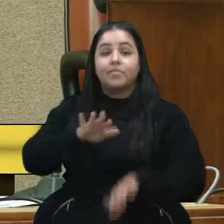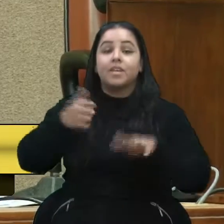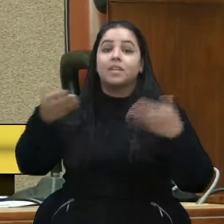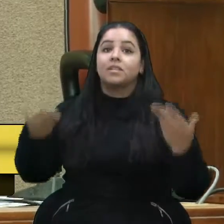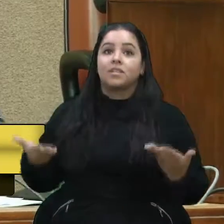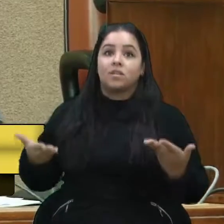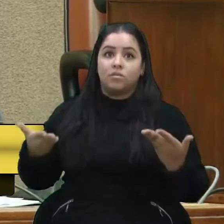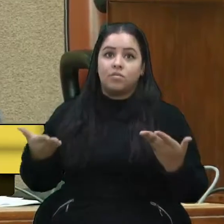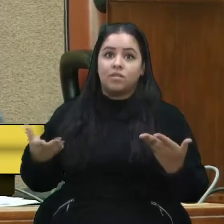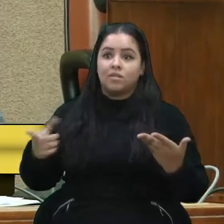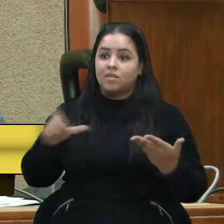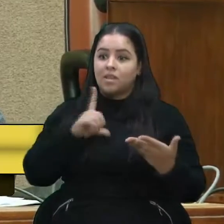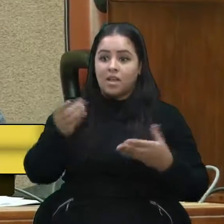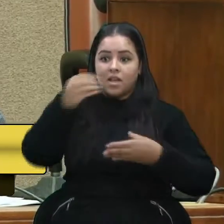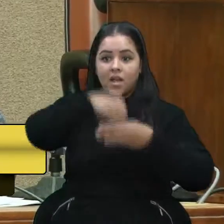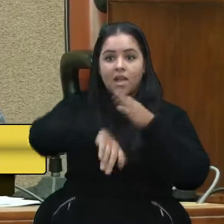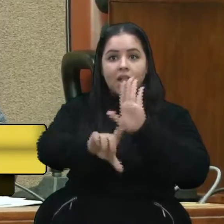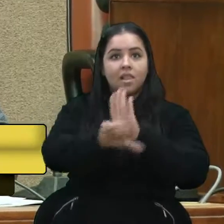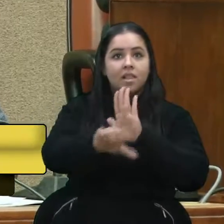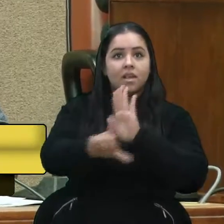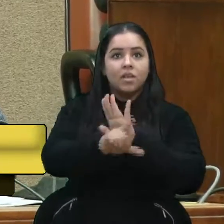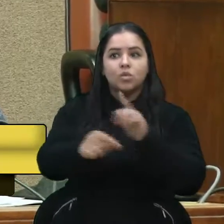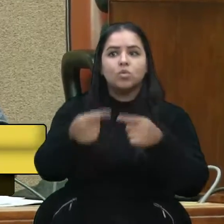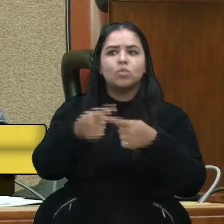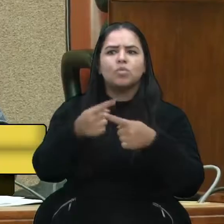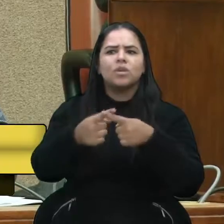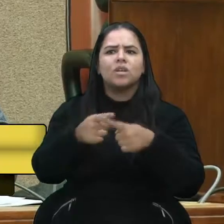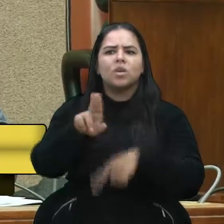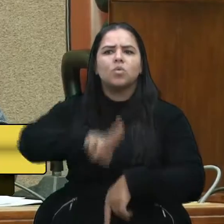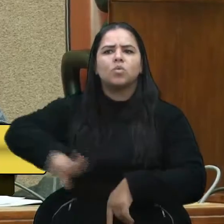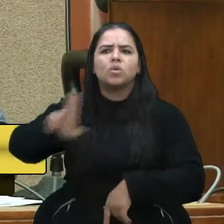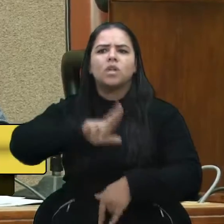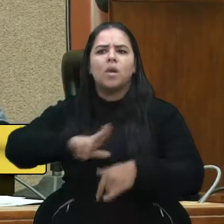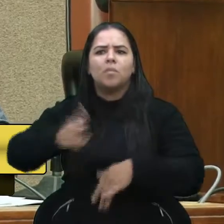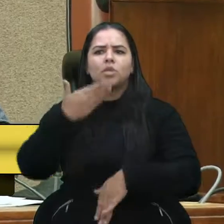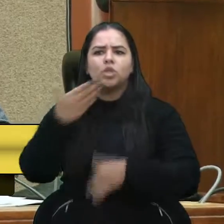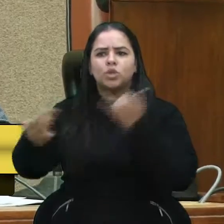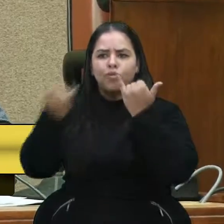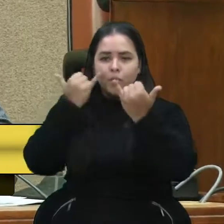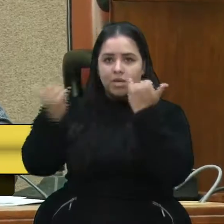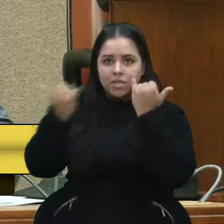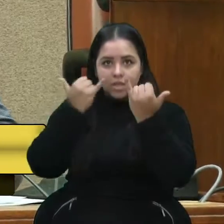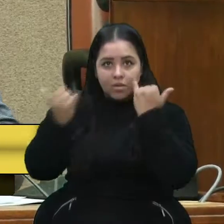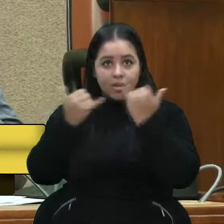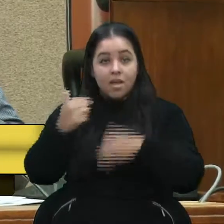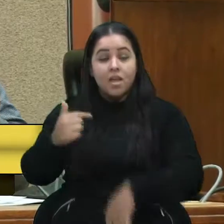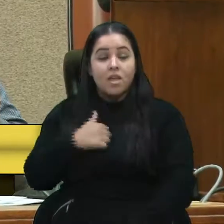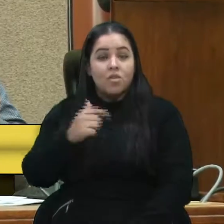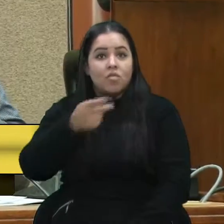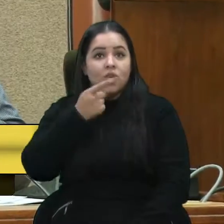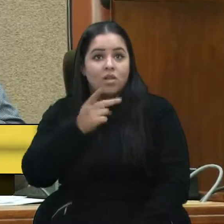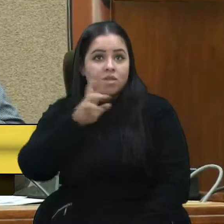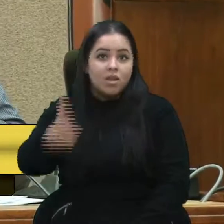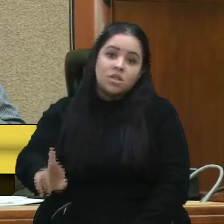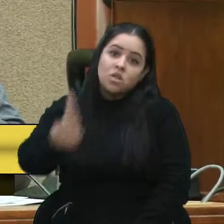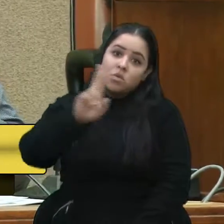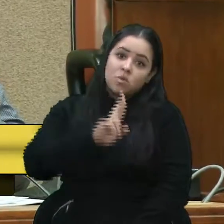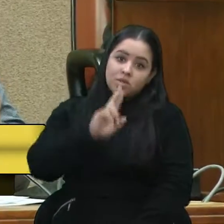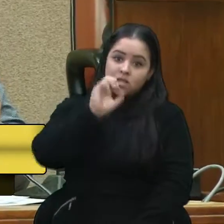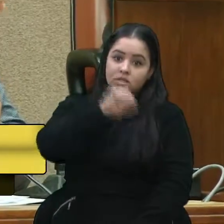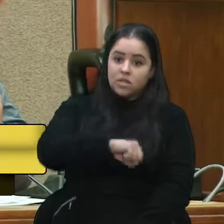regulamenta para que serve o pedido de informação. Eu digo no sentido da resposta ou não.